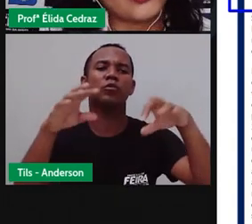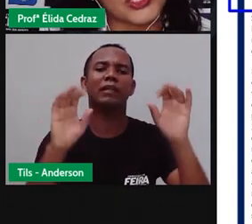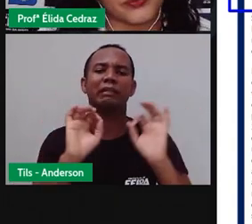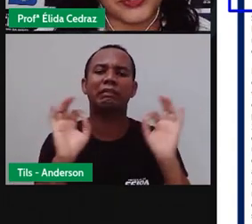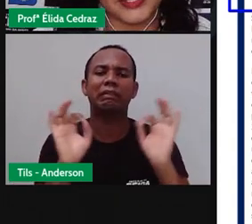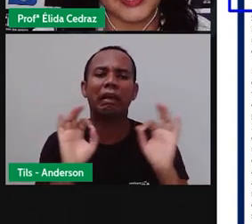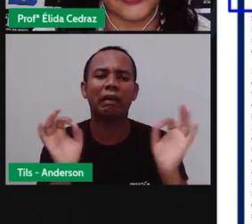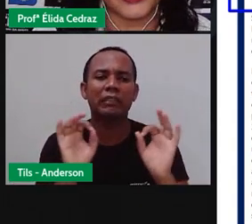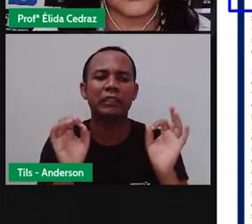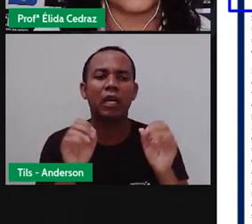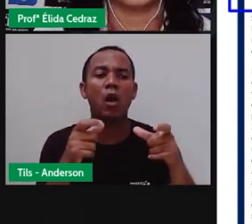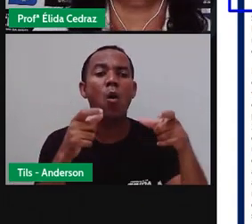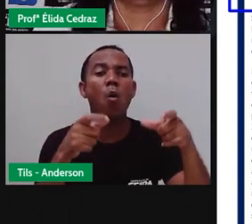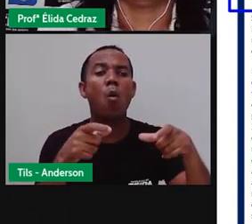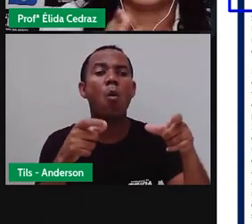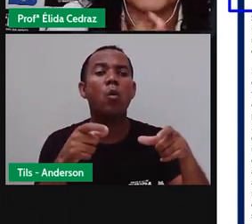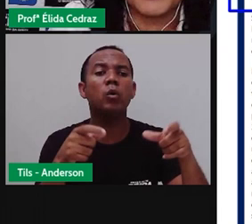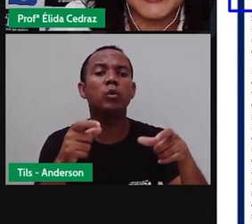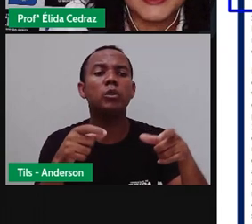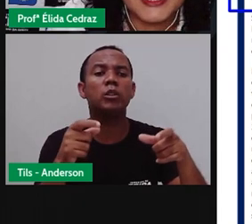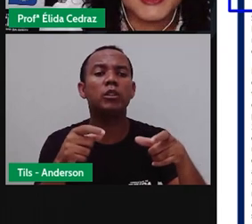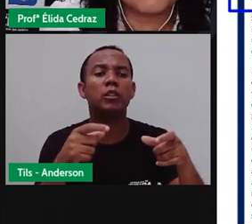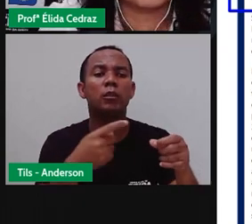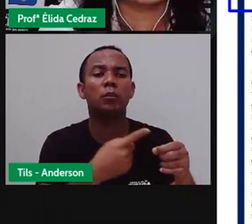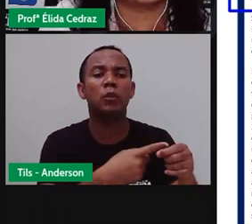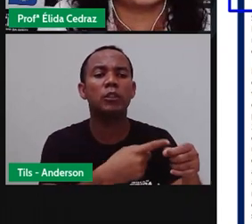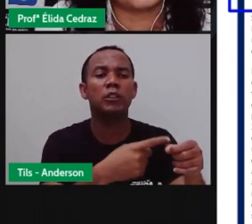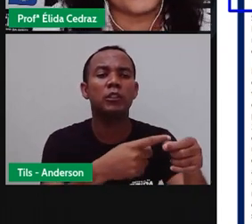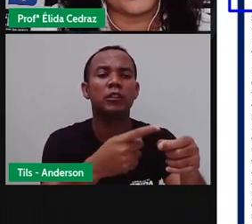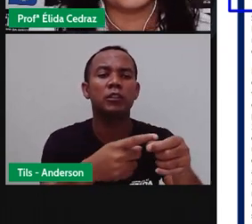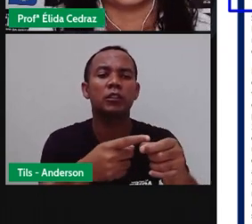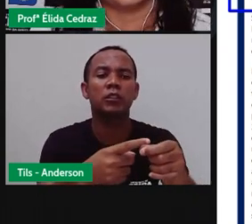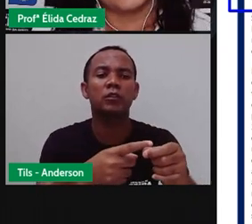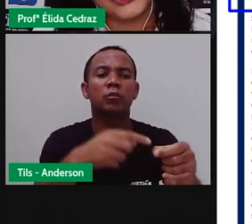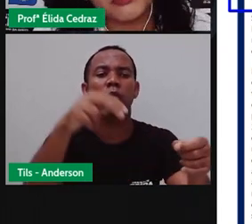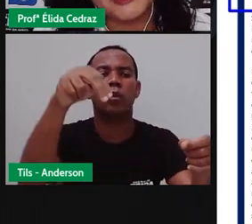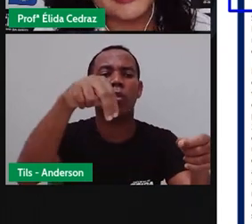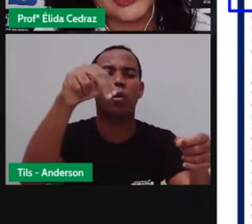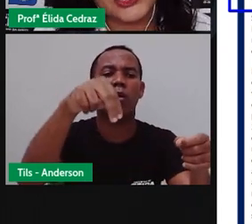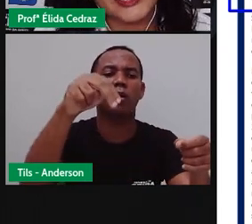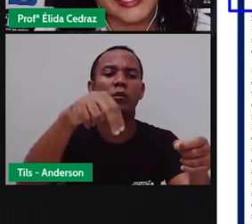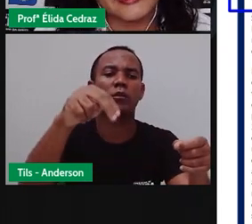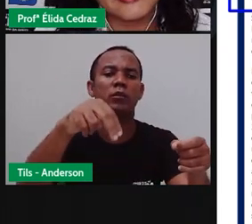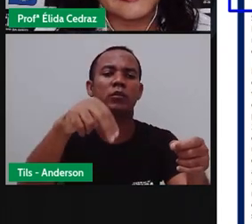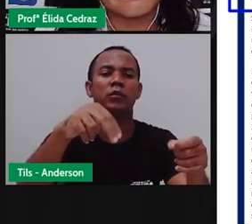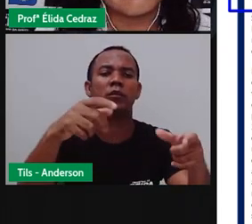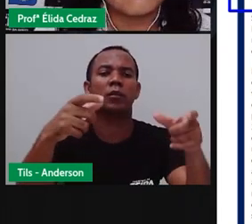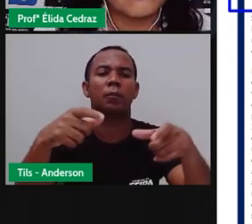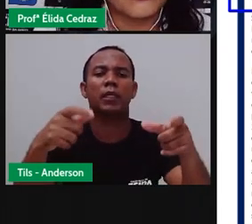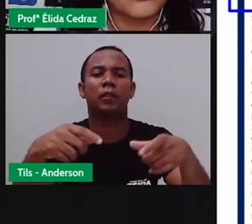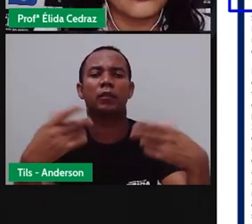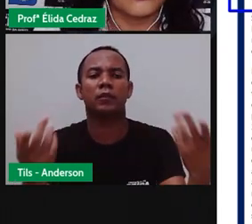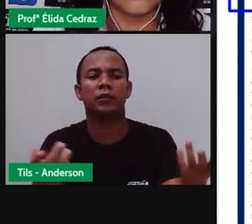Onde aconteceu isso? Nos municípios do norte de Minas Gerais.